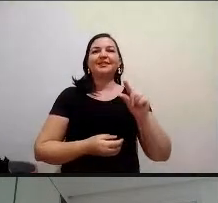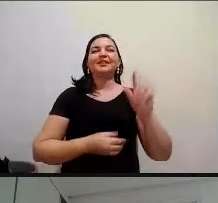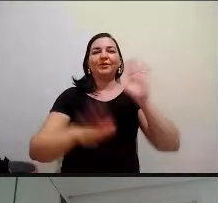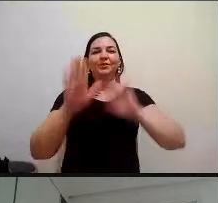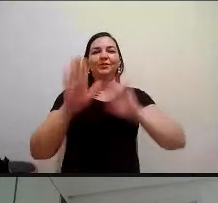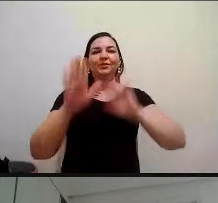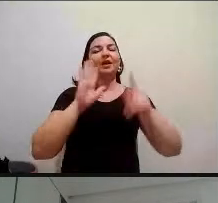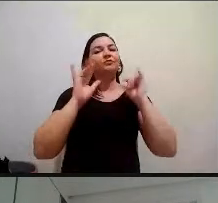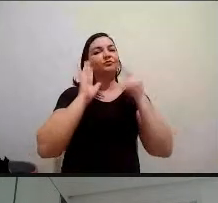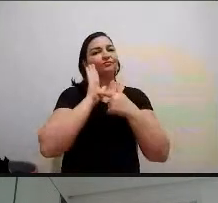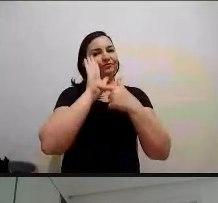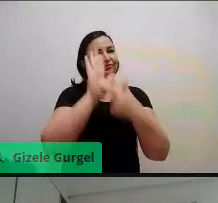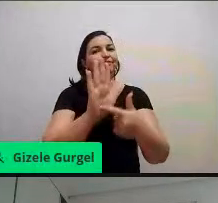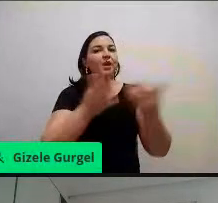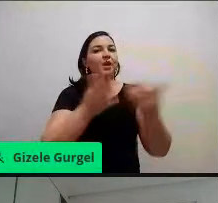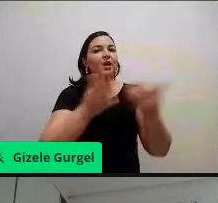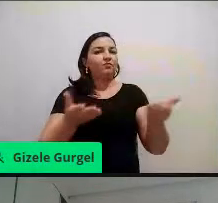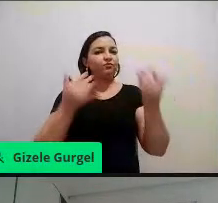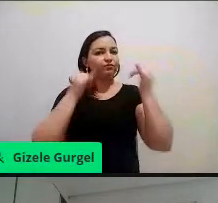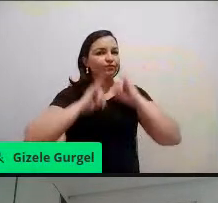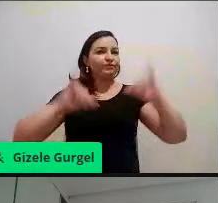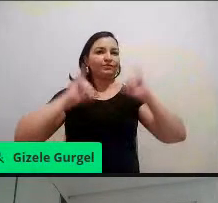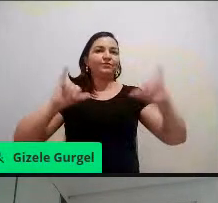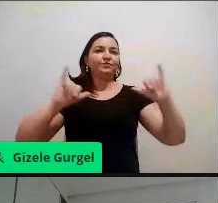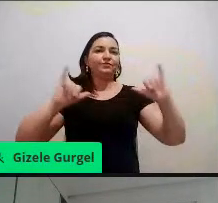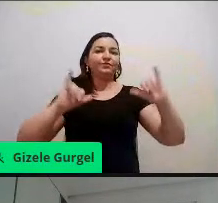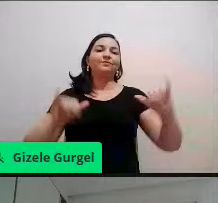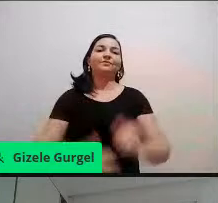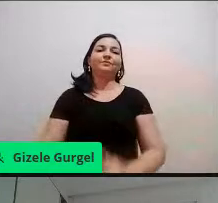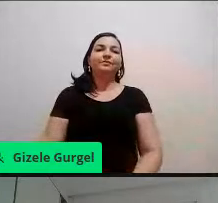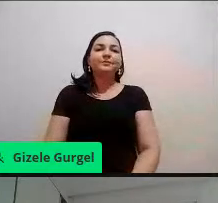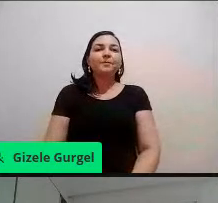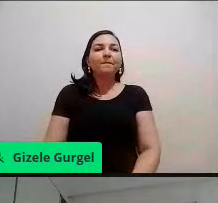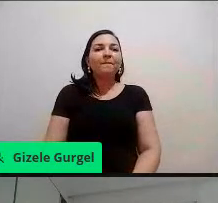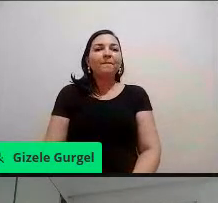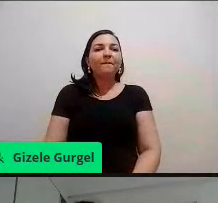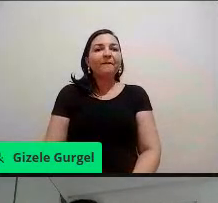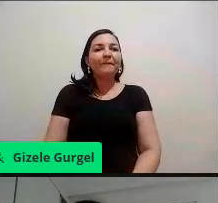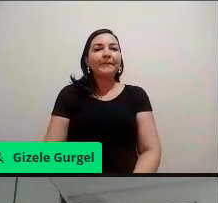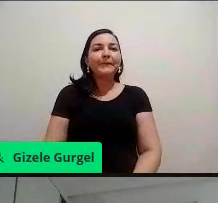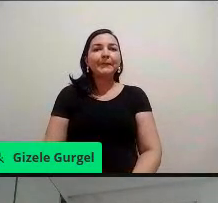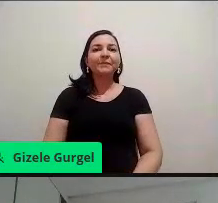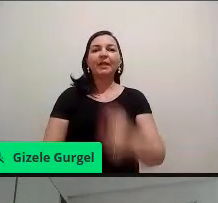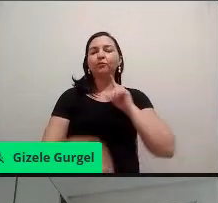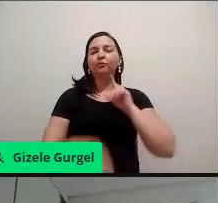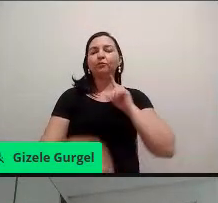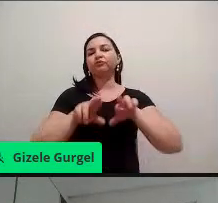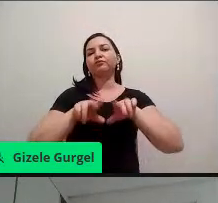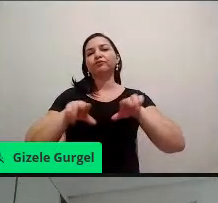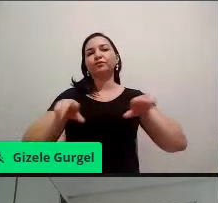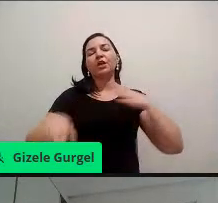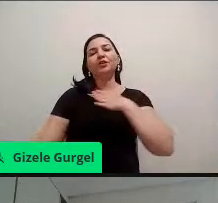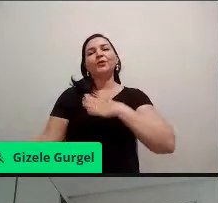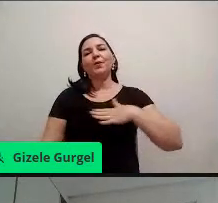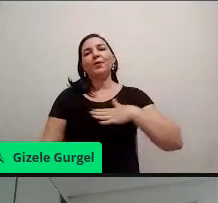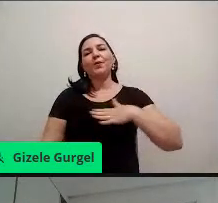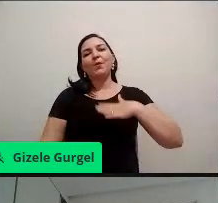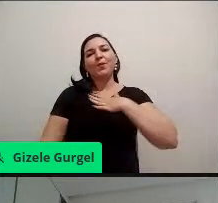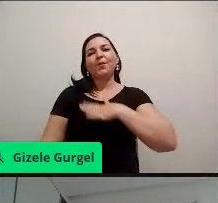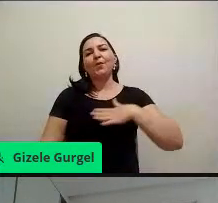e multiplicar esse comportamento. E intervenções, né, a gente gosta muito das